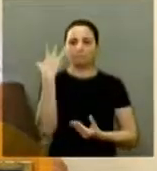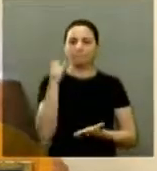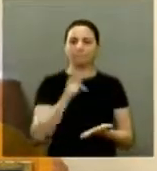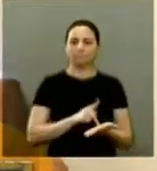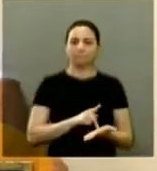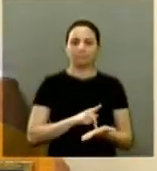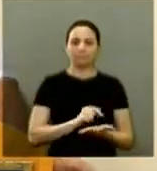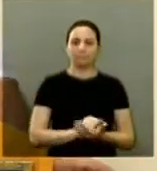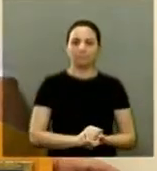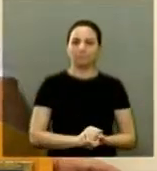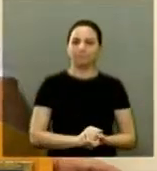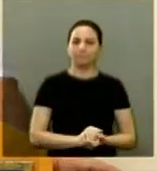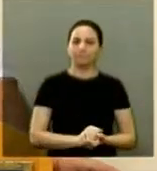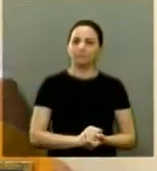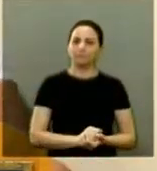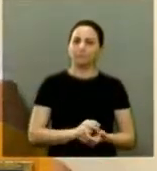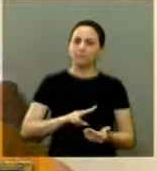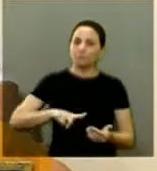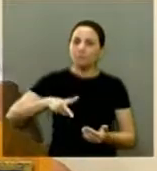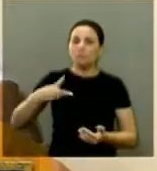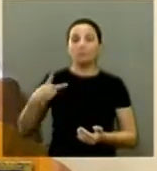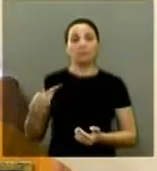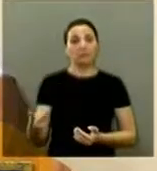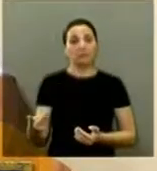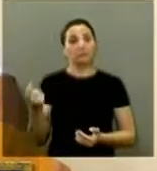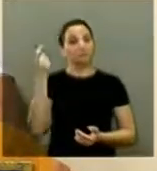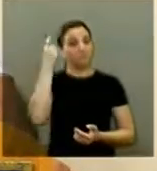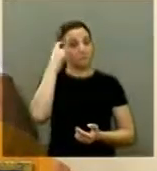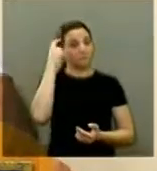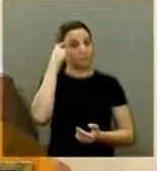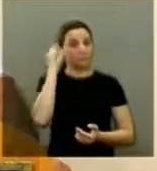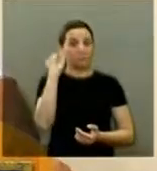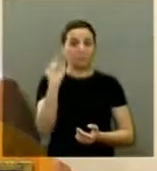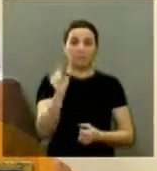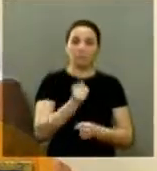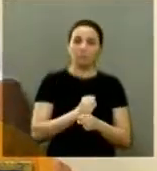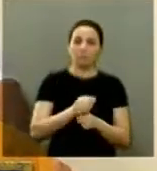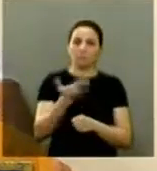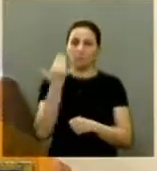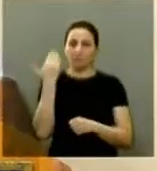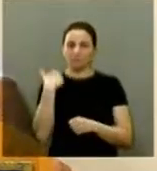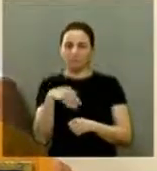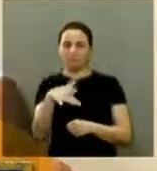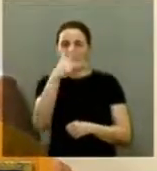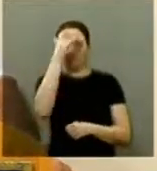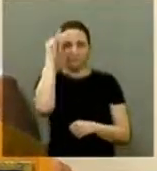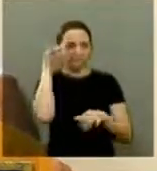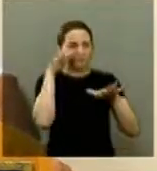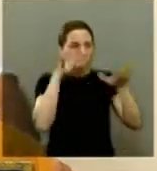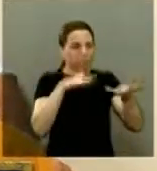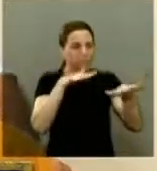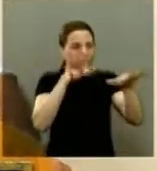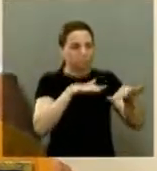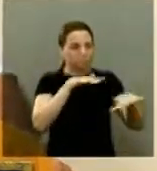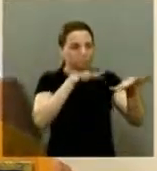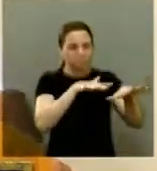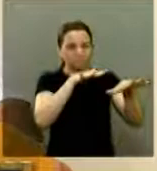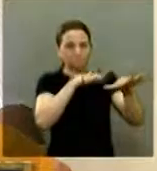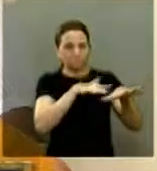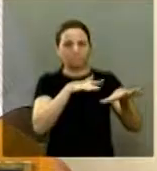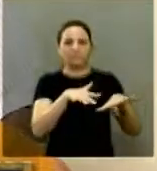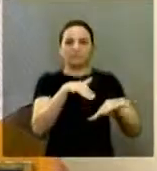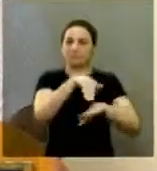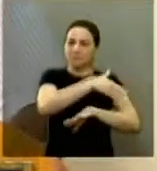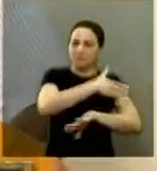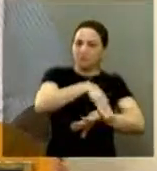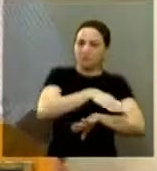então é contra isso é contra isso que no ano passado milhares de pessoas saíram às ruas não